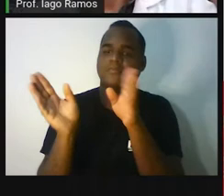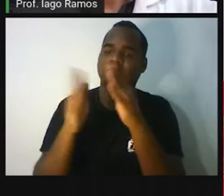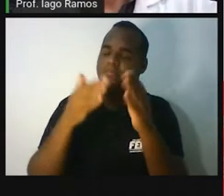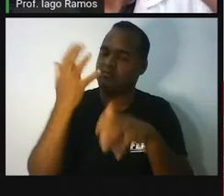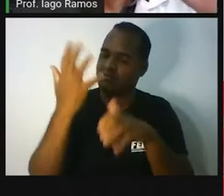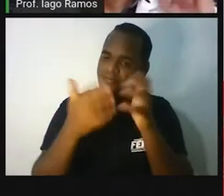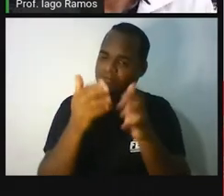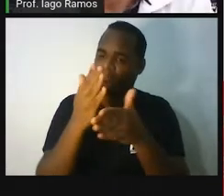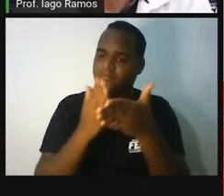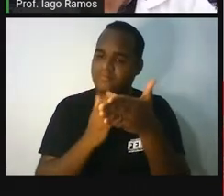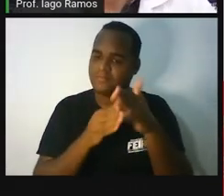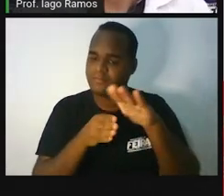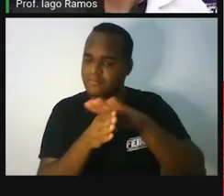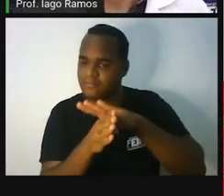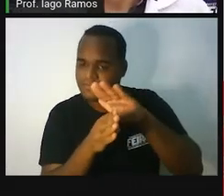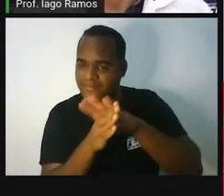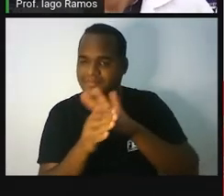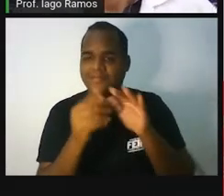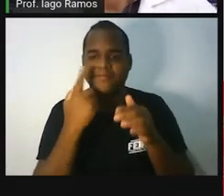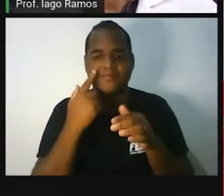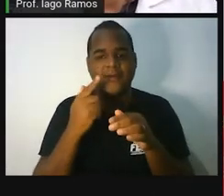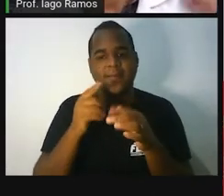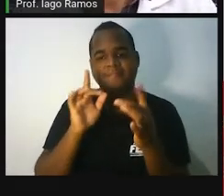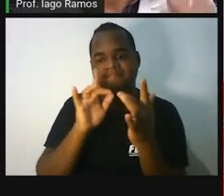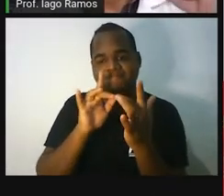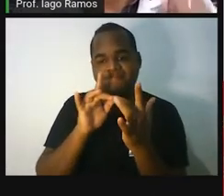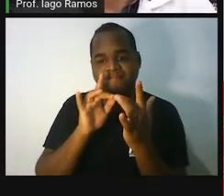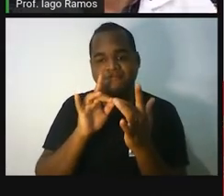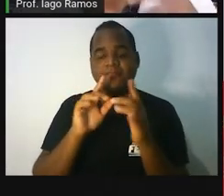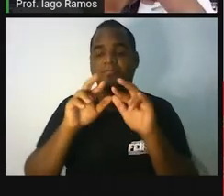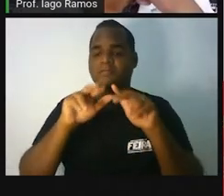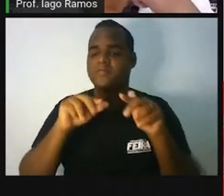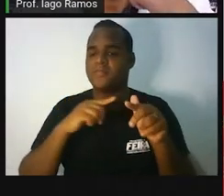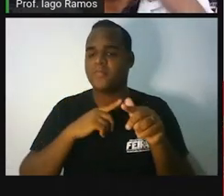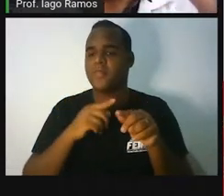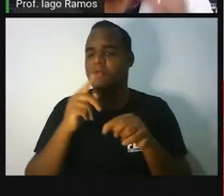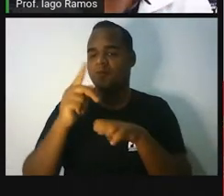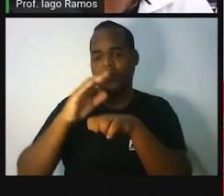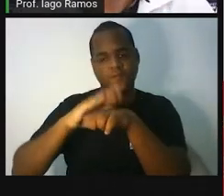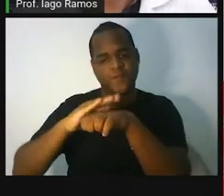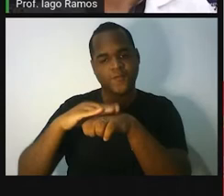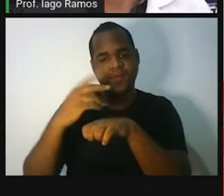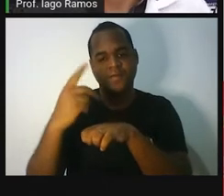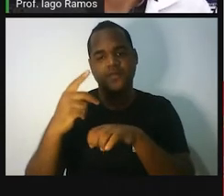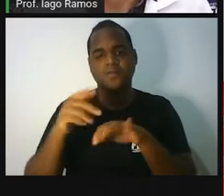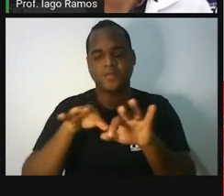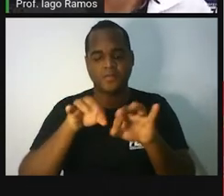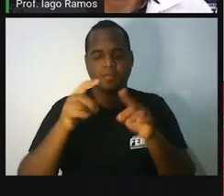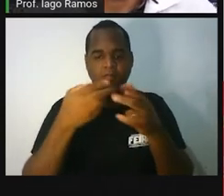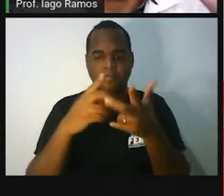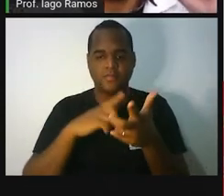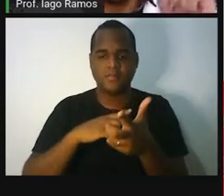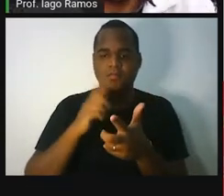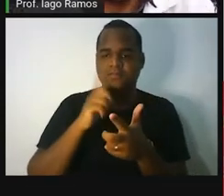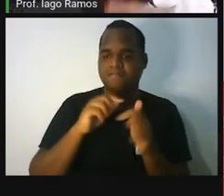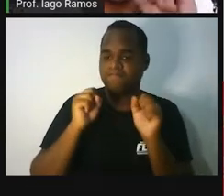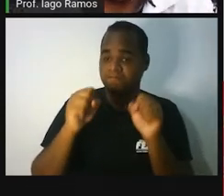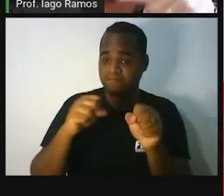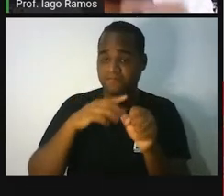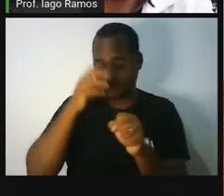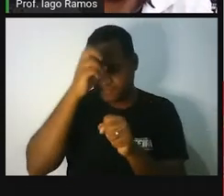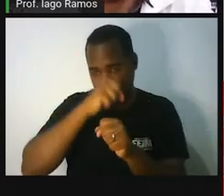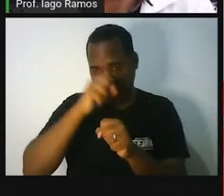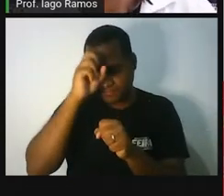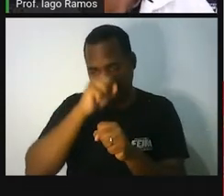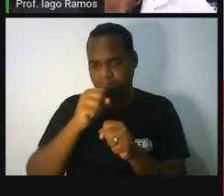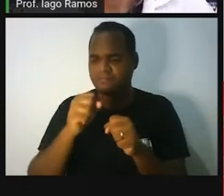e você interagir com esse material, para você reforçar o seu aprendizado sobre o assunto que